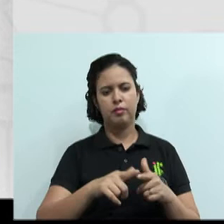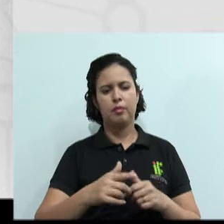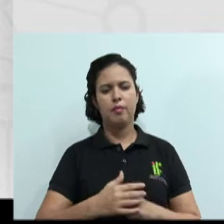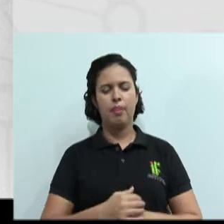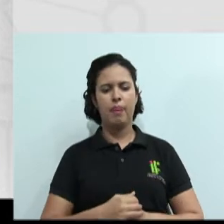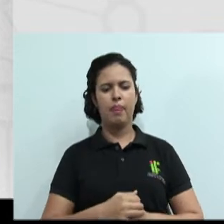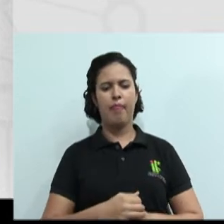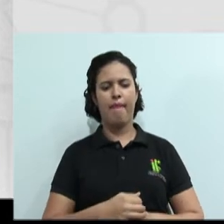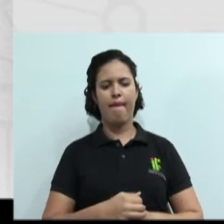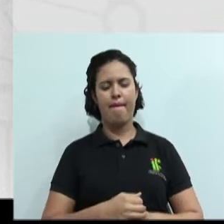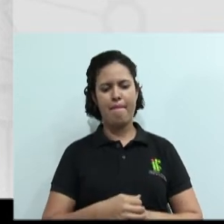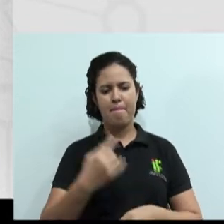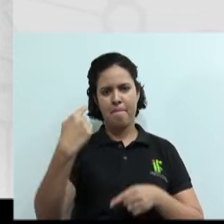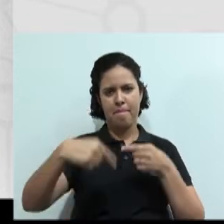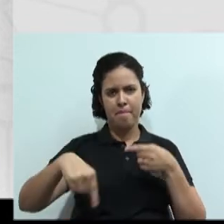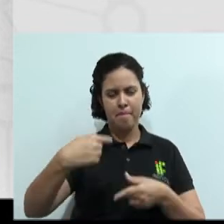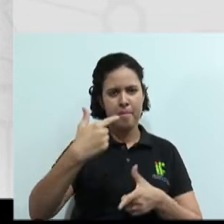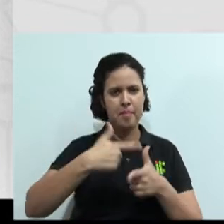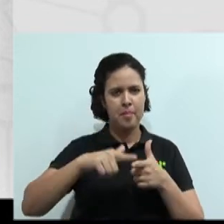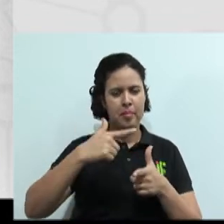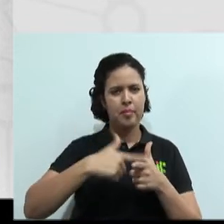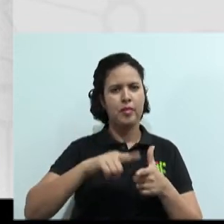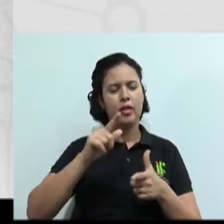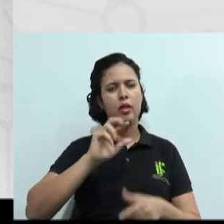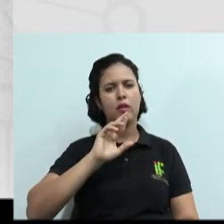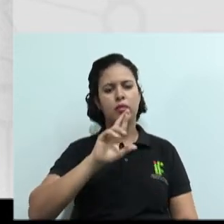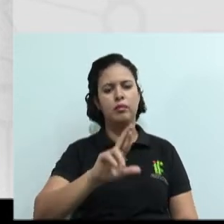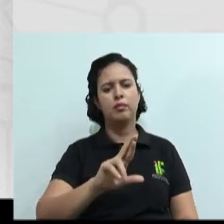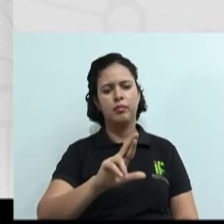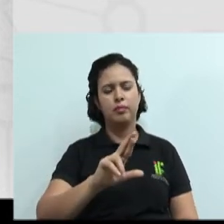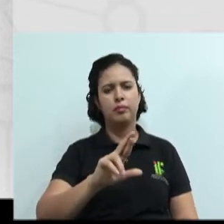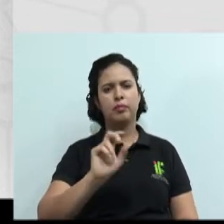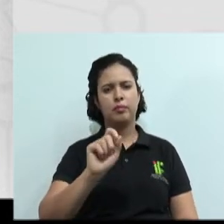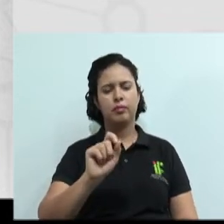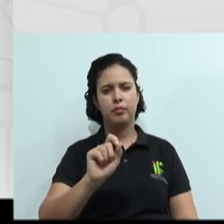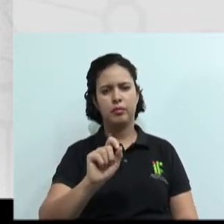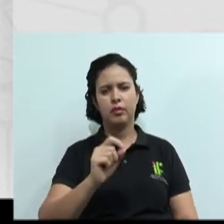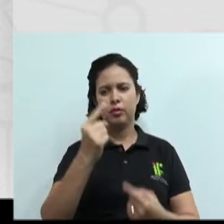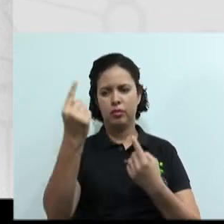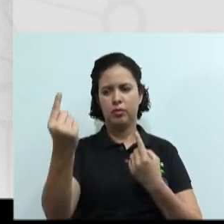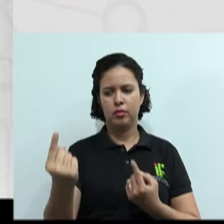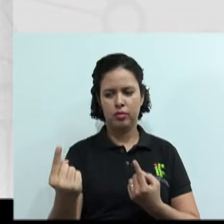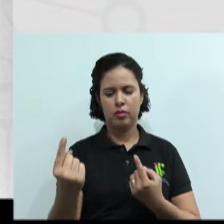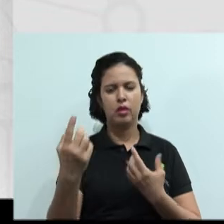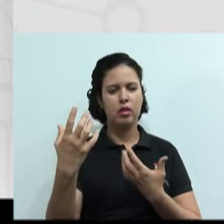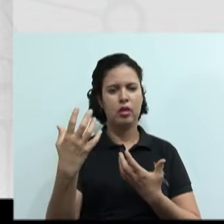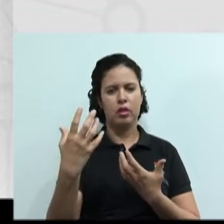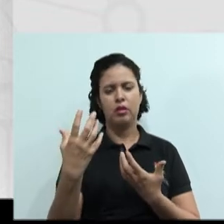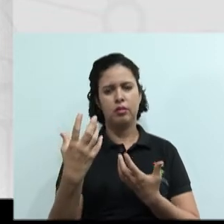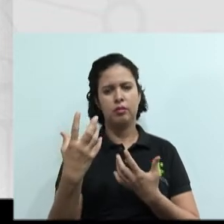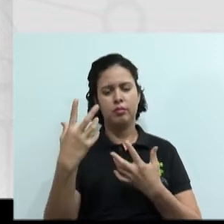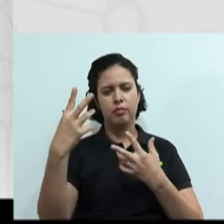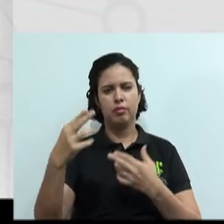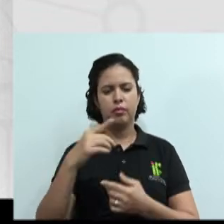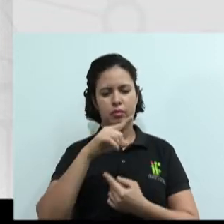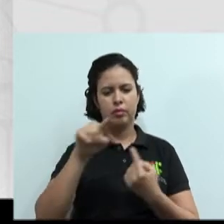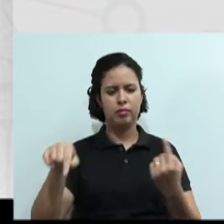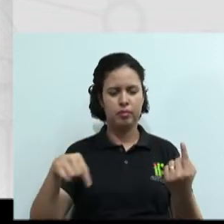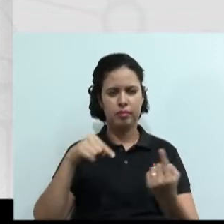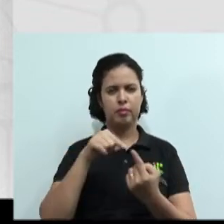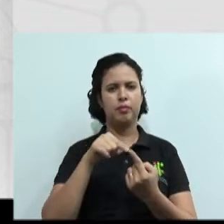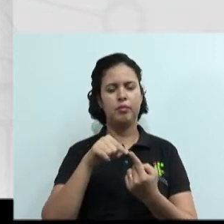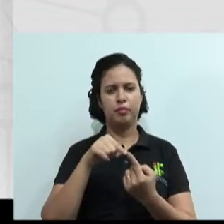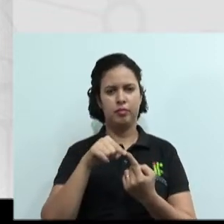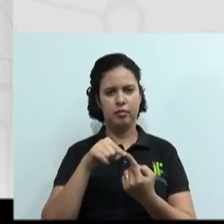conflito, ele resulta de cenários nos quais ambas as partes buscam obter os mesmos objetivos, criando situações